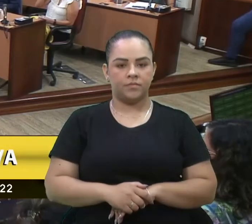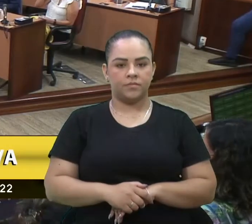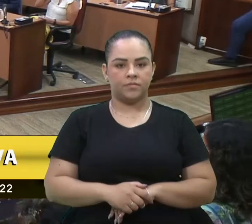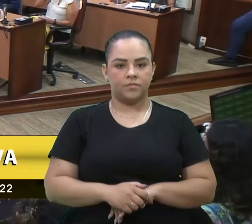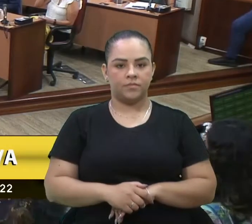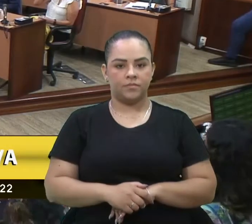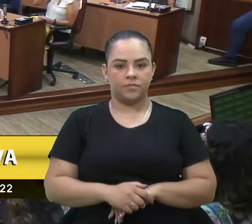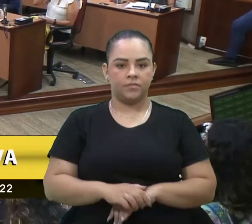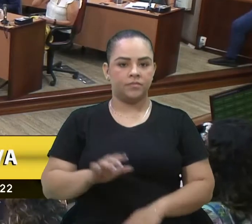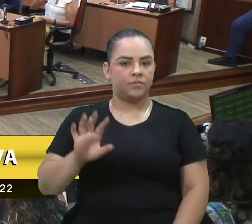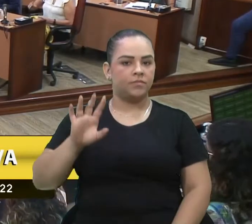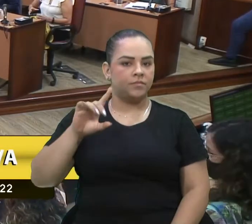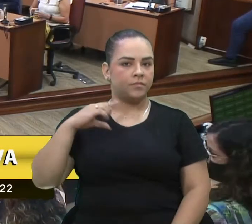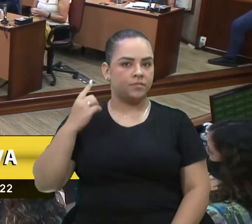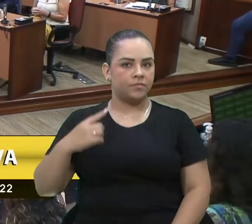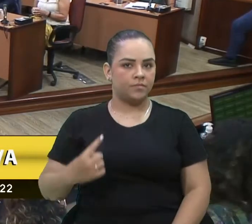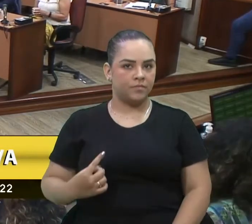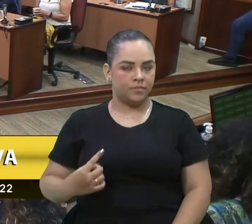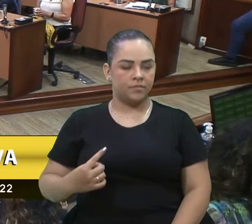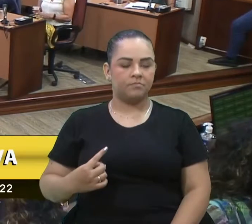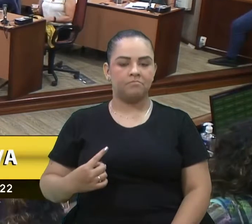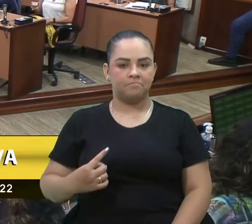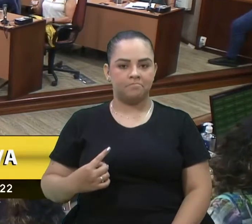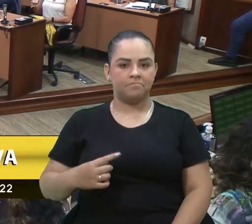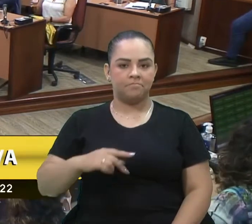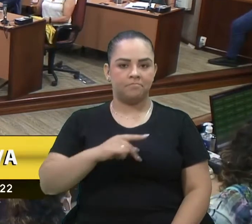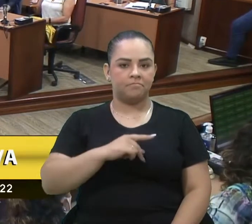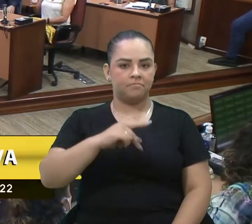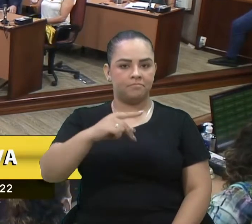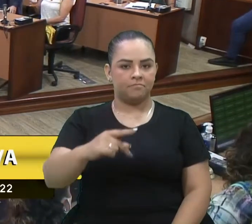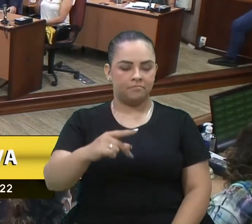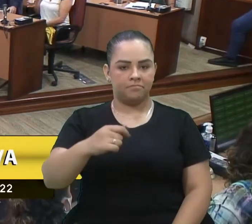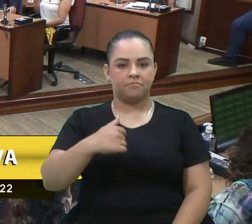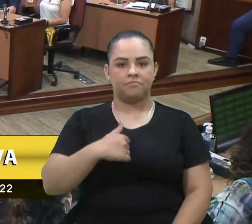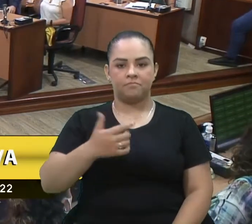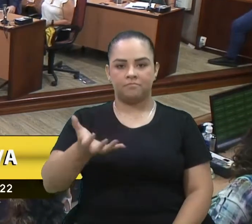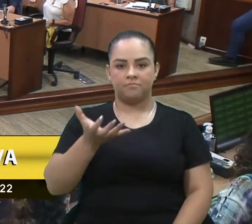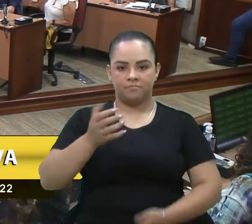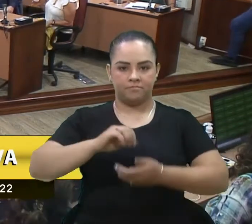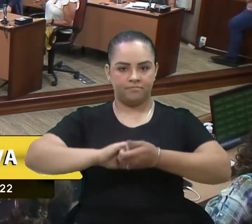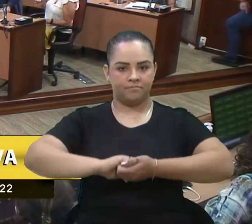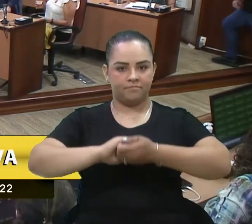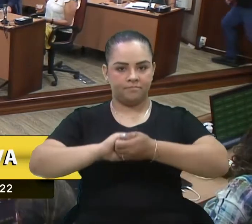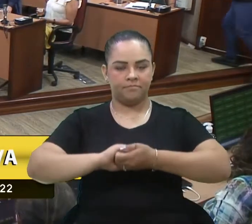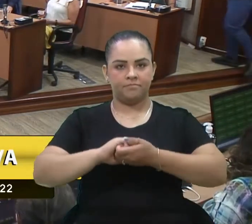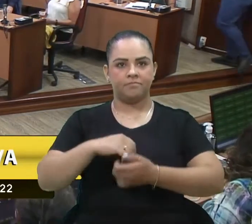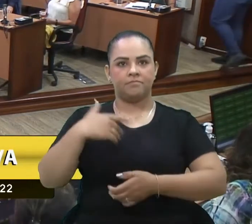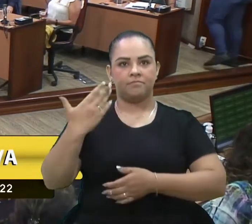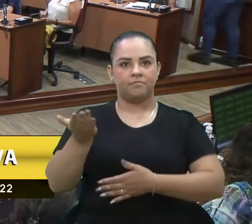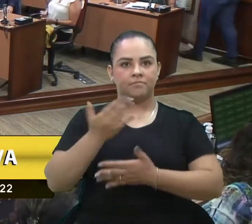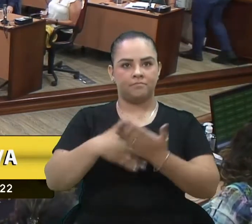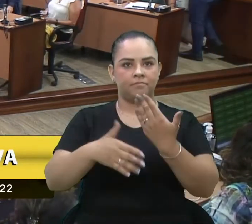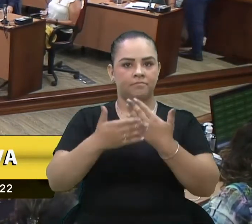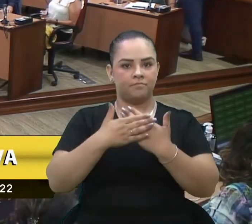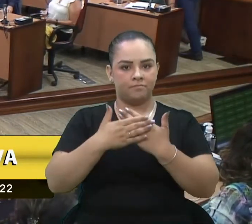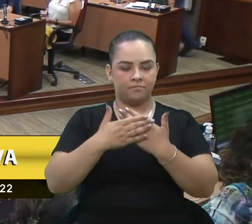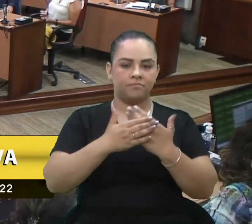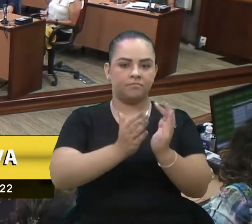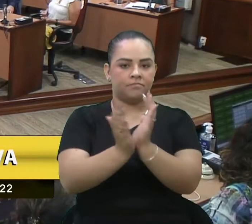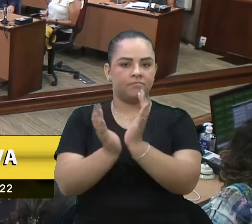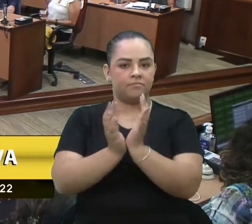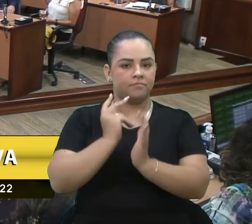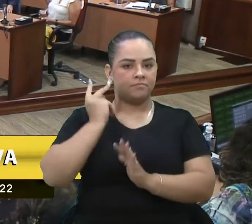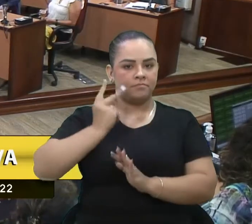Denise Pessoa, Presidenta, quero lhe cumprimentar a senhora, seus integrantes, colegas vereadores da